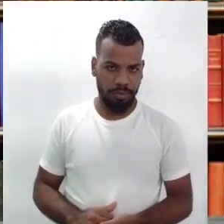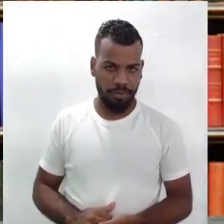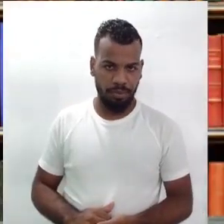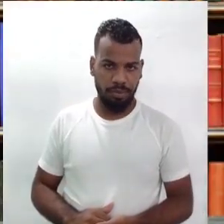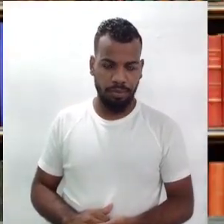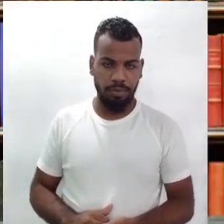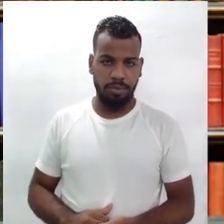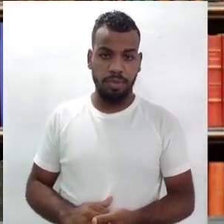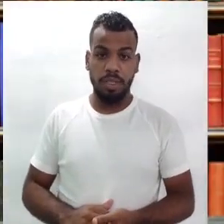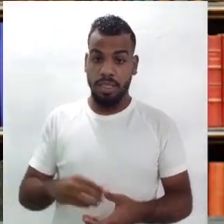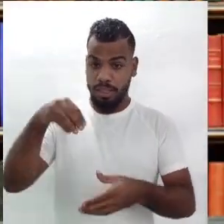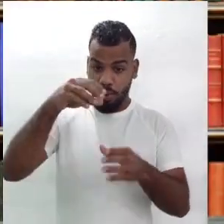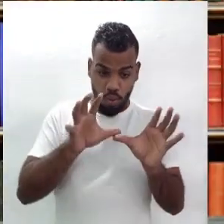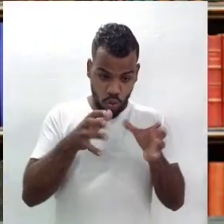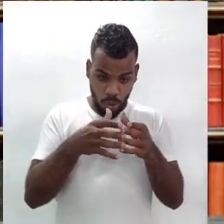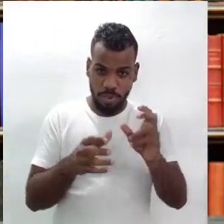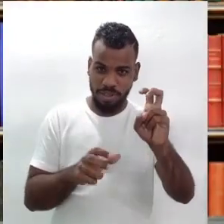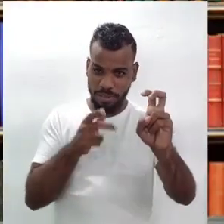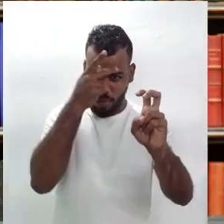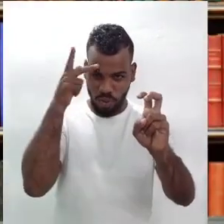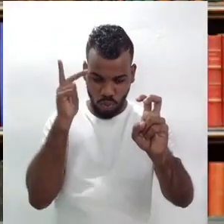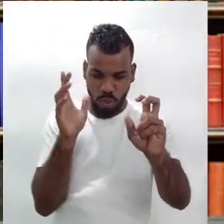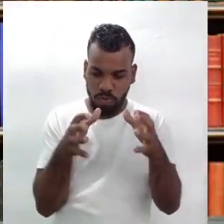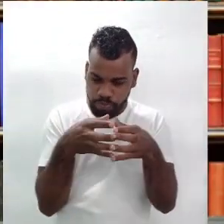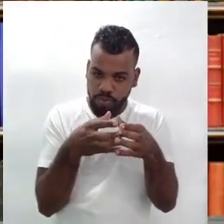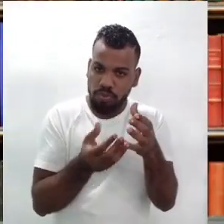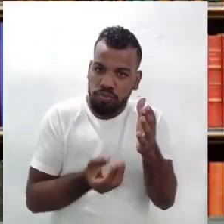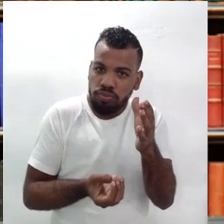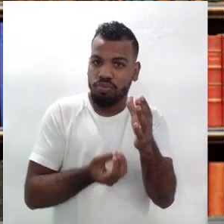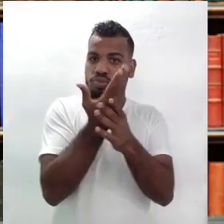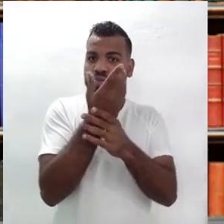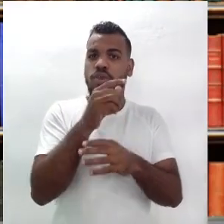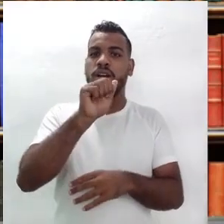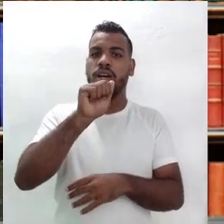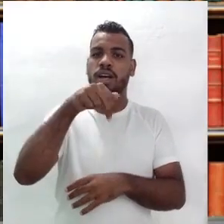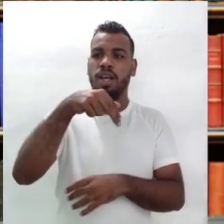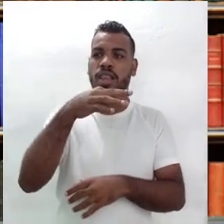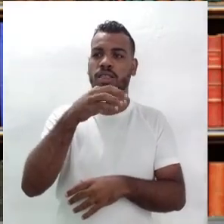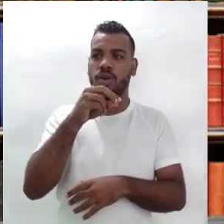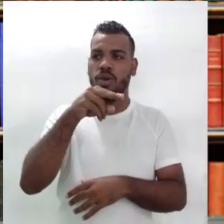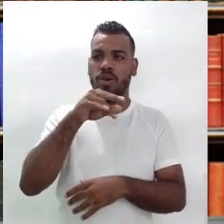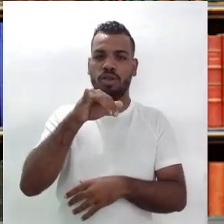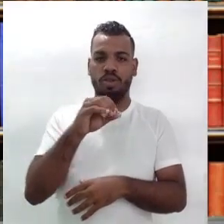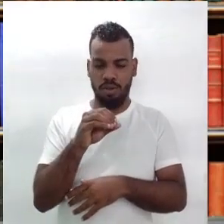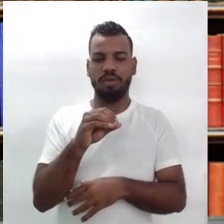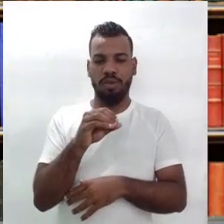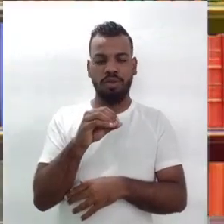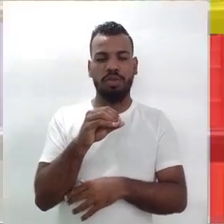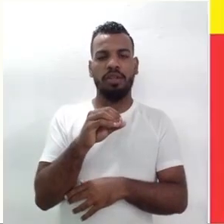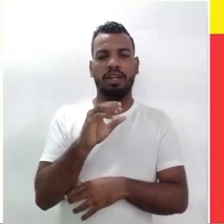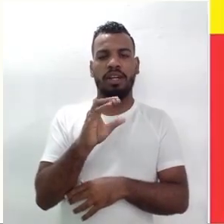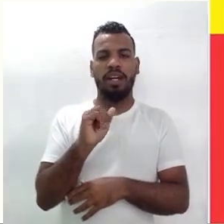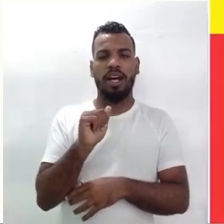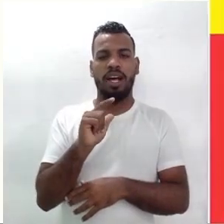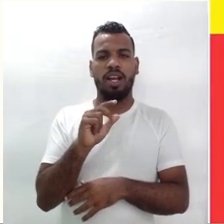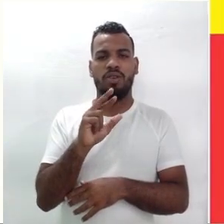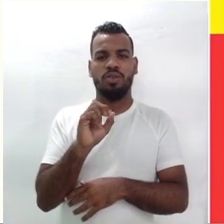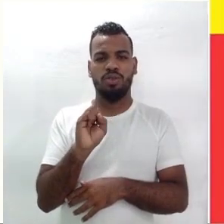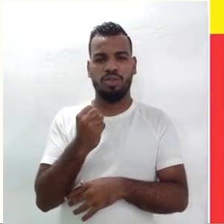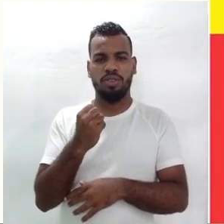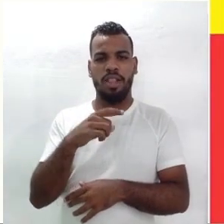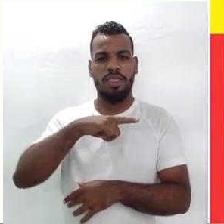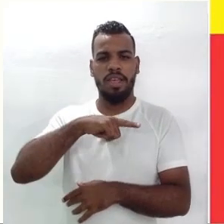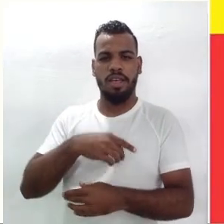Dentro do quinteto surge o Antônio Carlos Nóbrega, que está aí também para